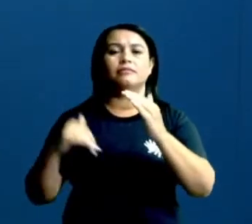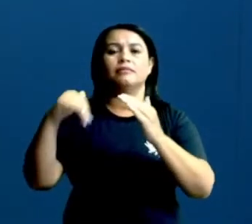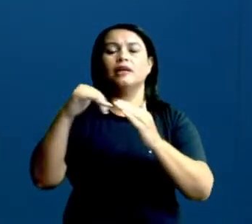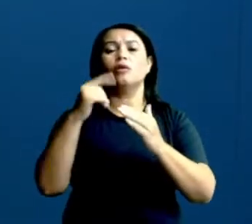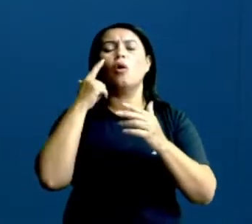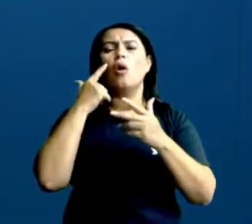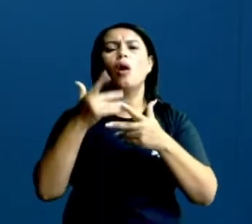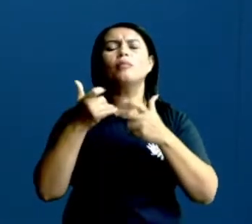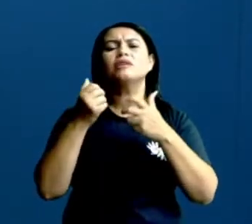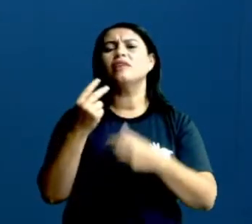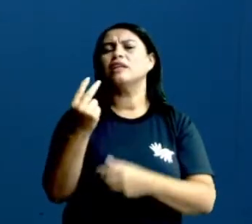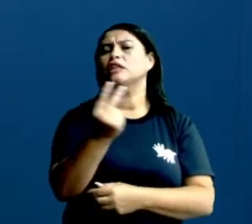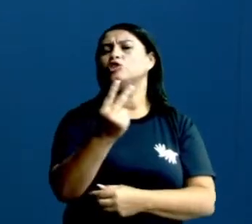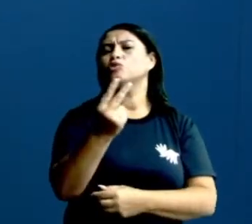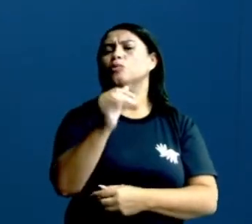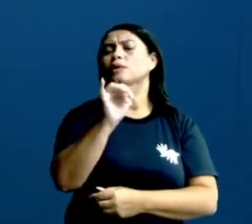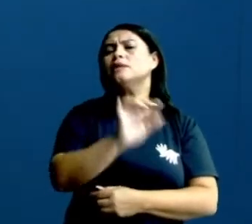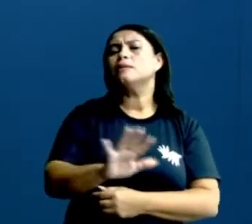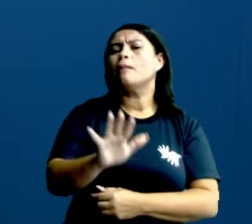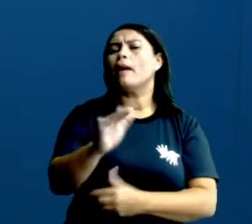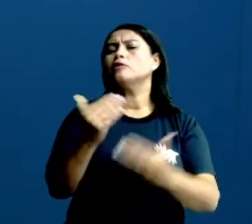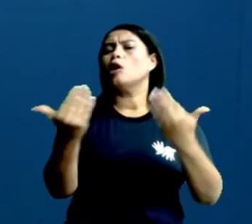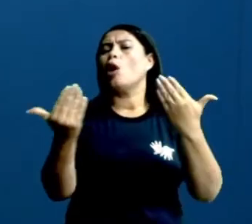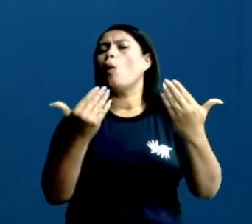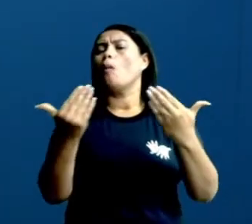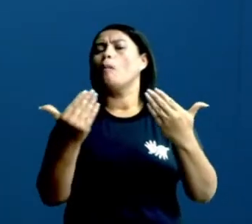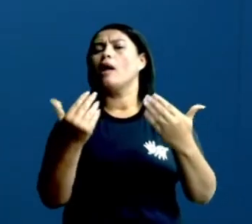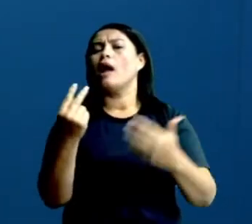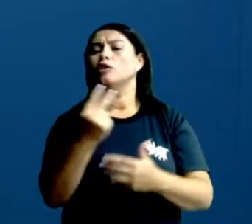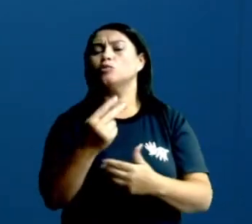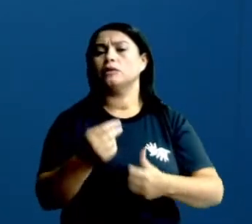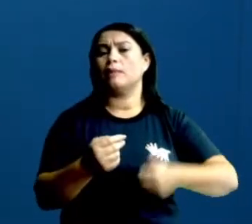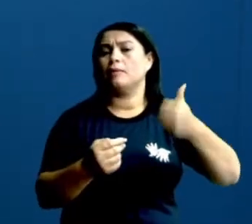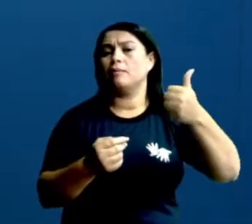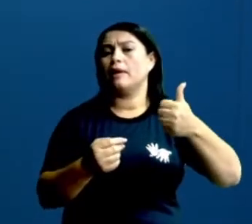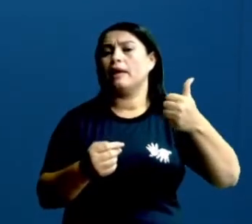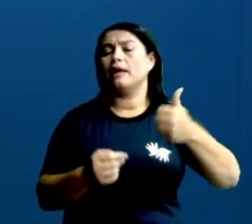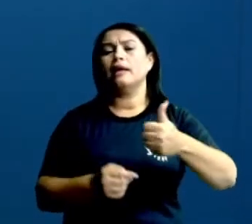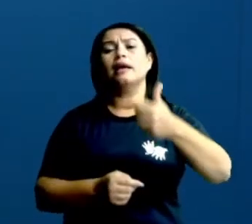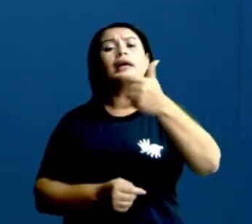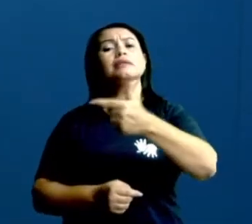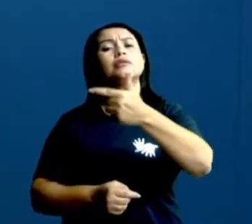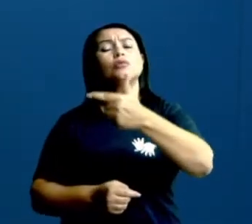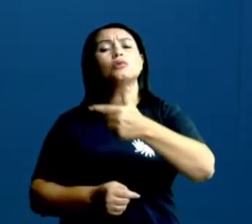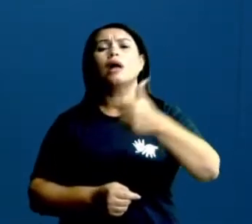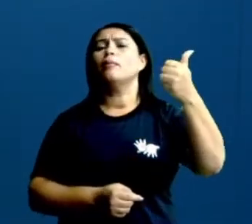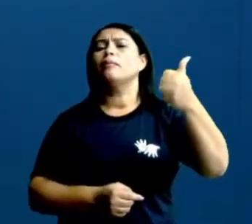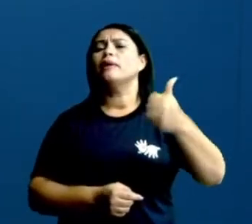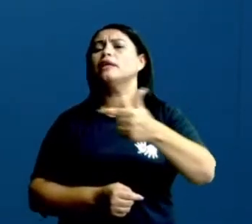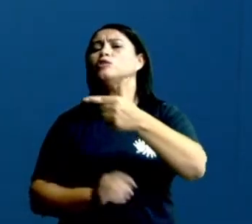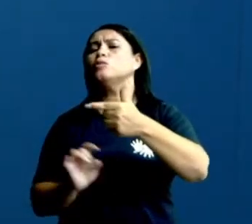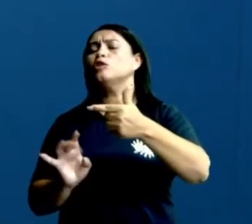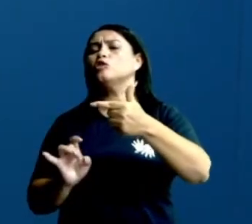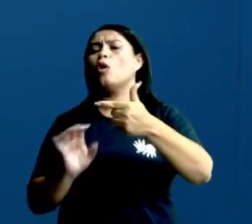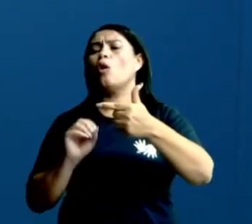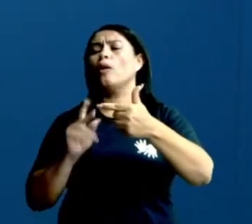Ao observar dessas duas imagens que eu mostrei para vocês, a primeira e a segunda. Só a primeira e a segunda, tá? Vou até ficar aqui na